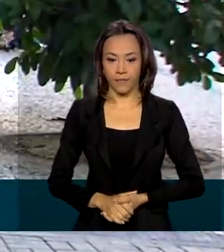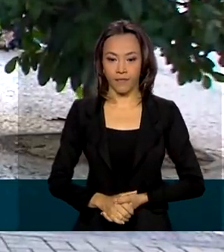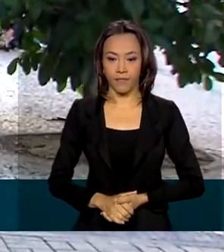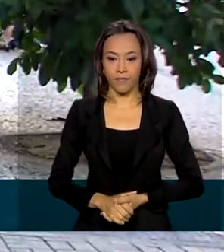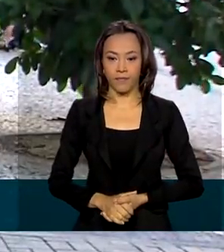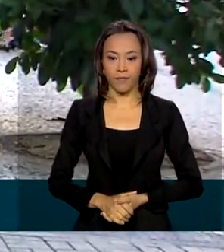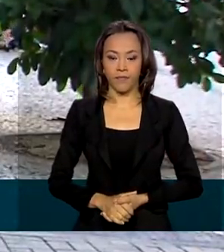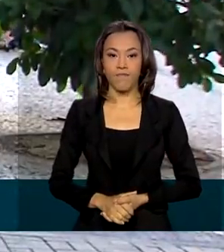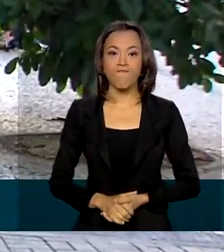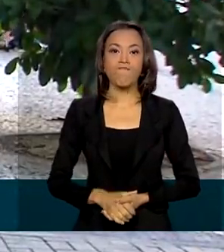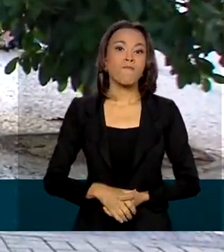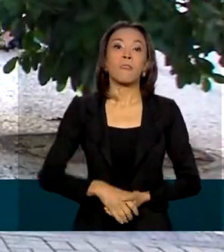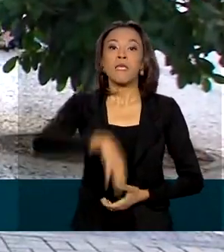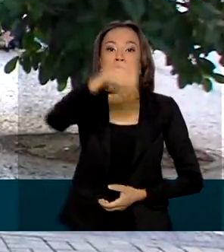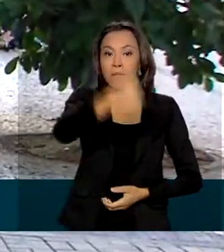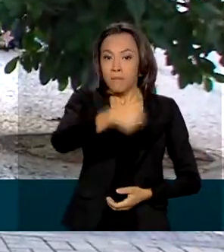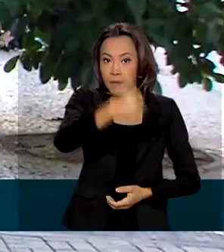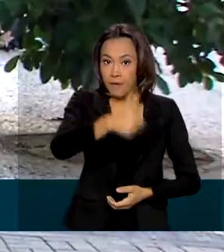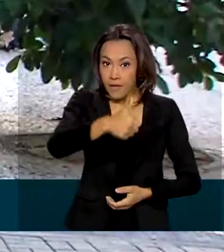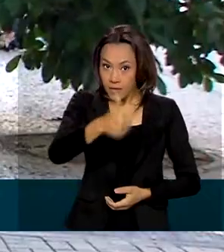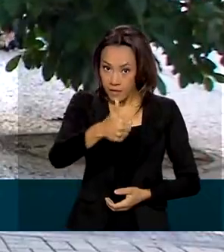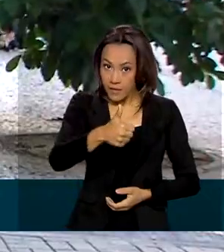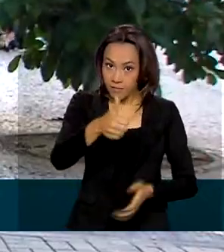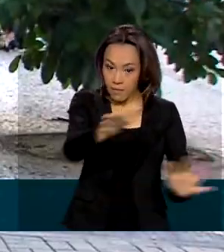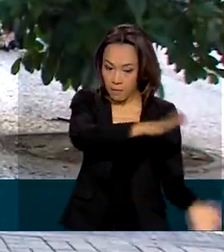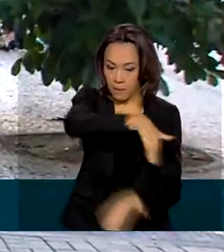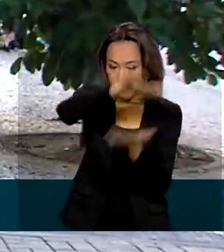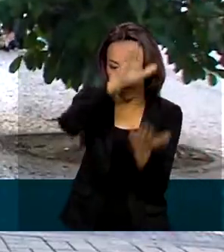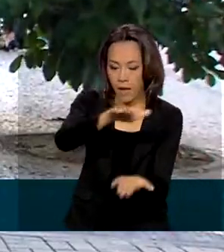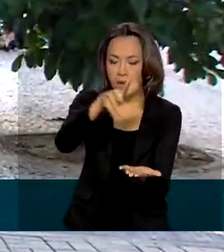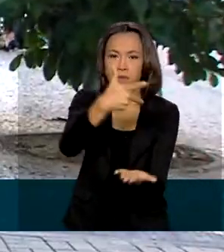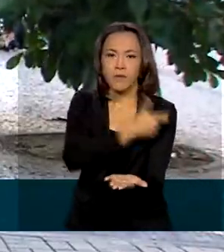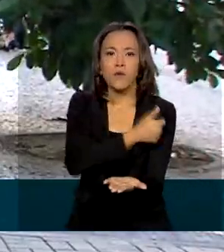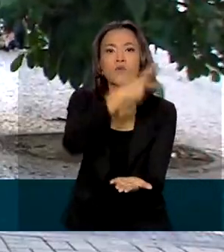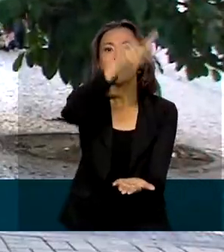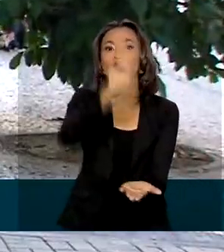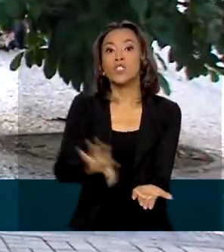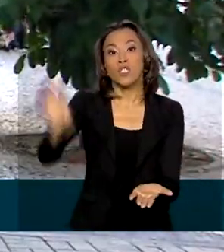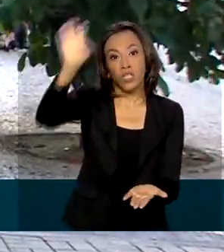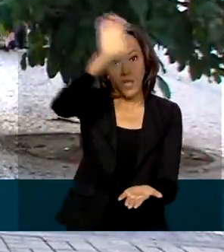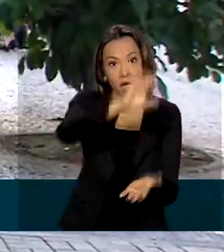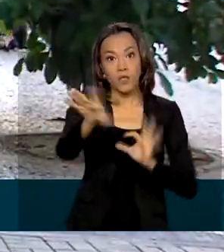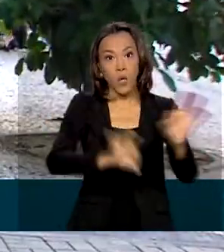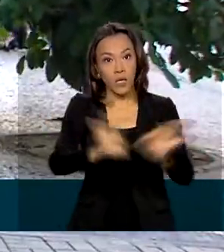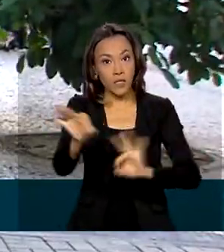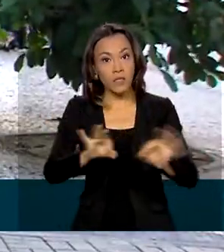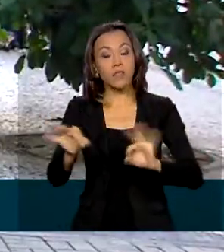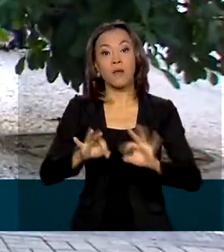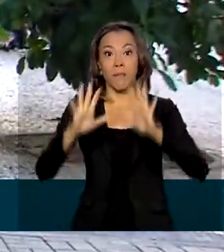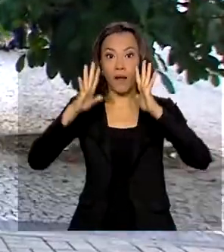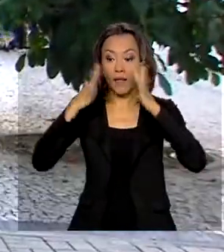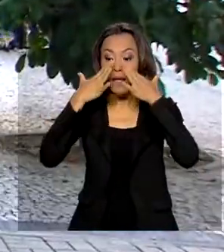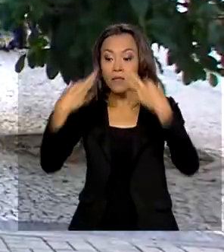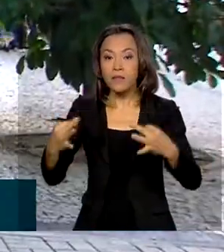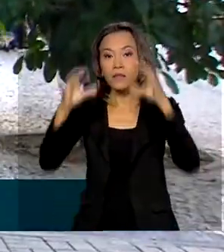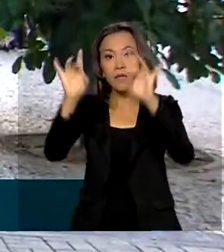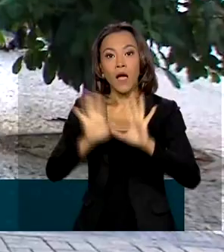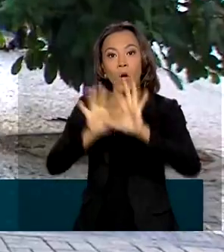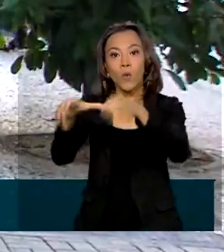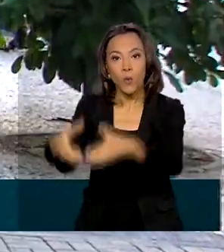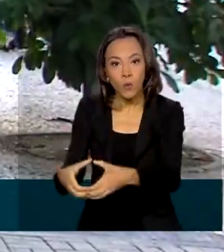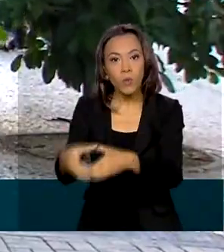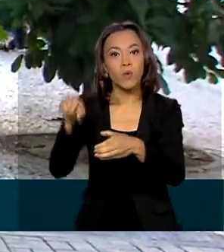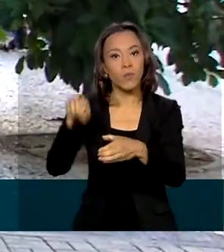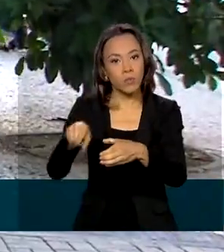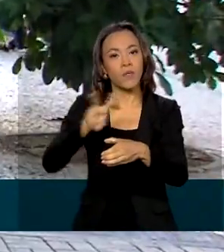E nessa primeira etapa, os estados e municípios já estão organizados para atender grupos prioritários que devem começar a